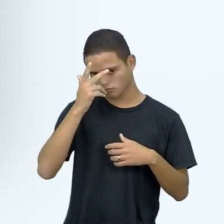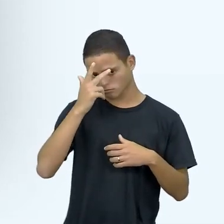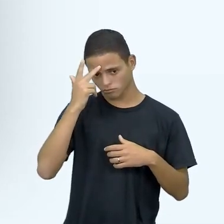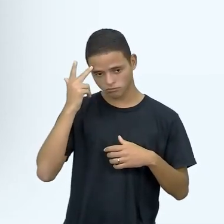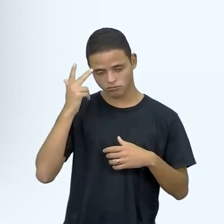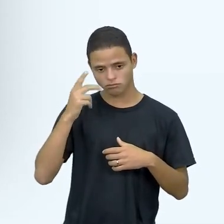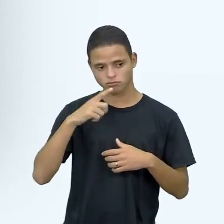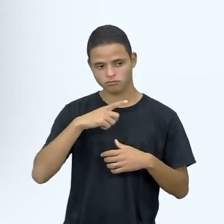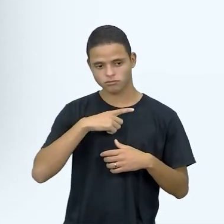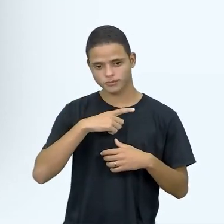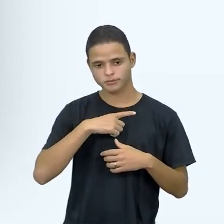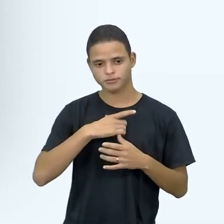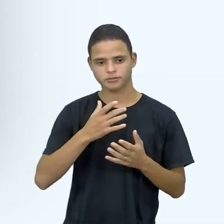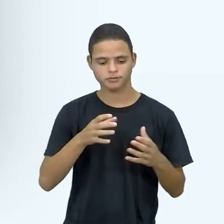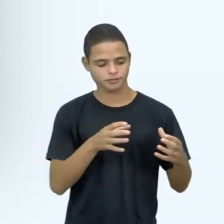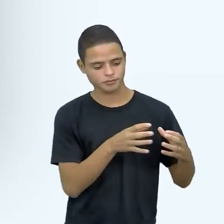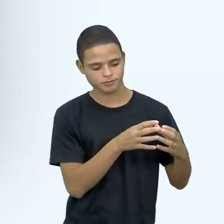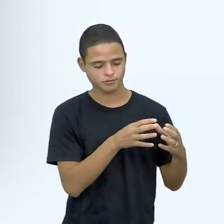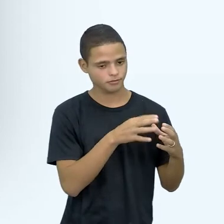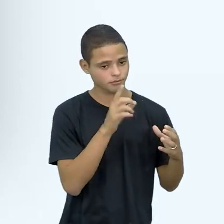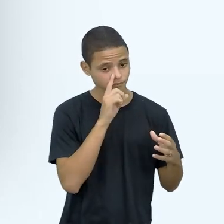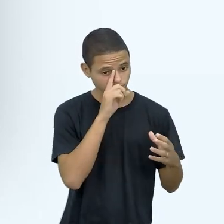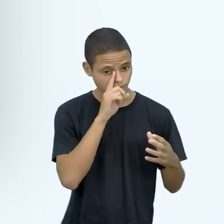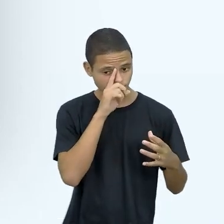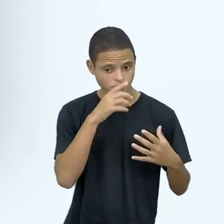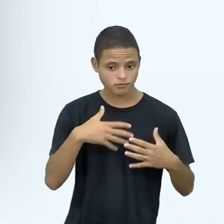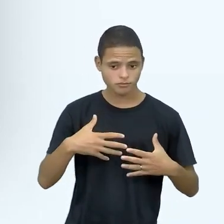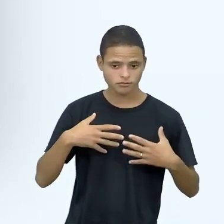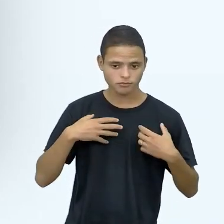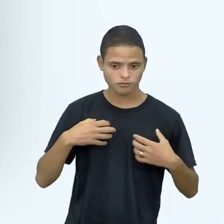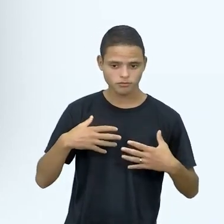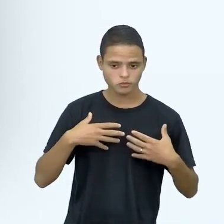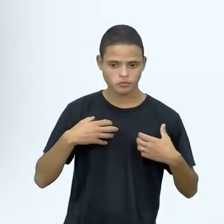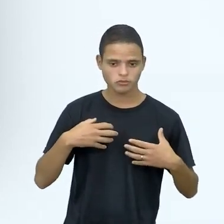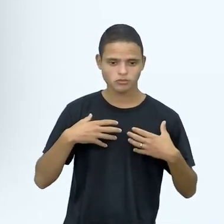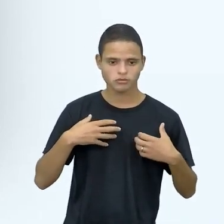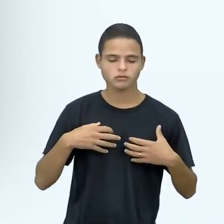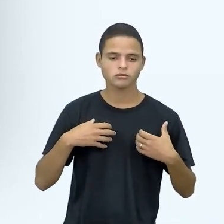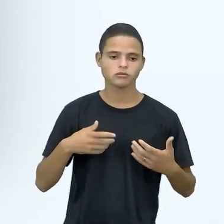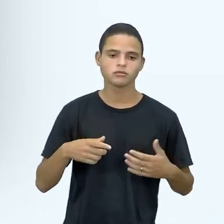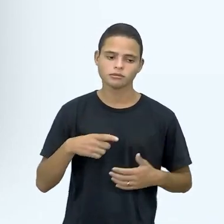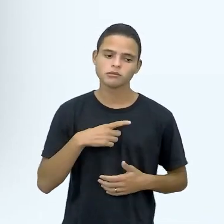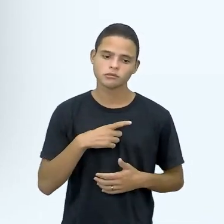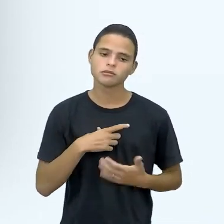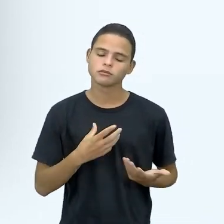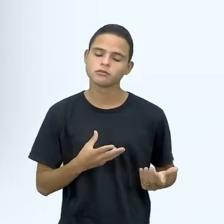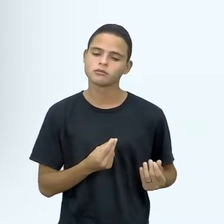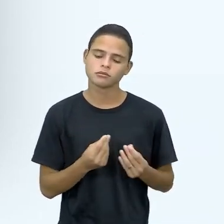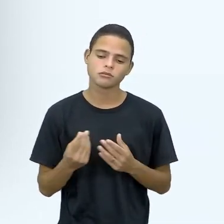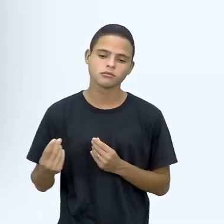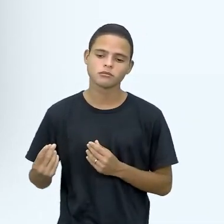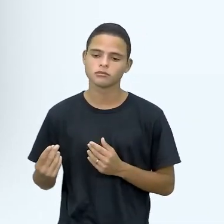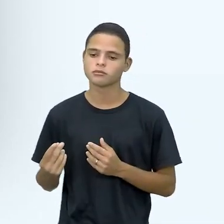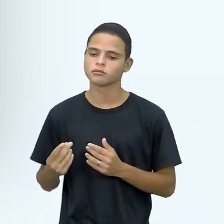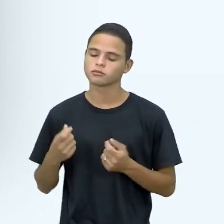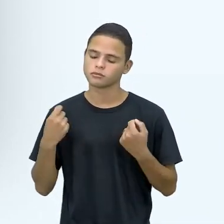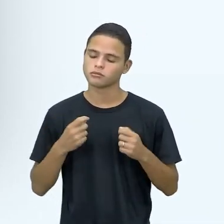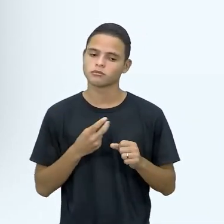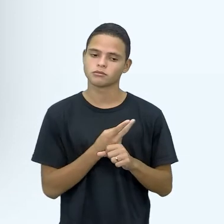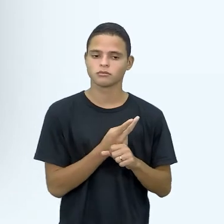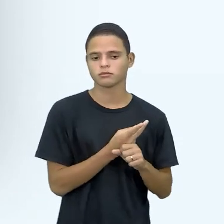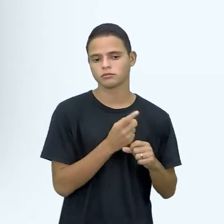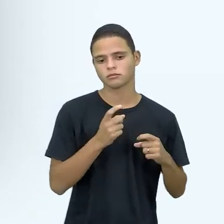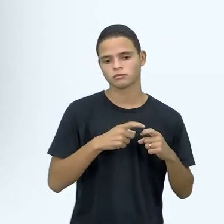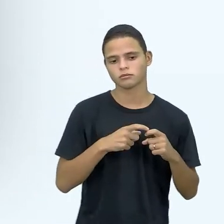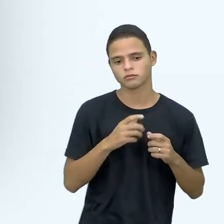né, em um dos grupos de risco para anemia, né, deve ser vista rapidamente pelo médico, né. Algumas pessoas têm baixo